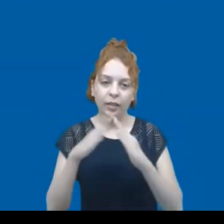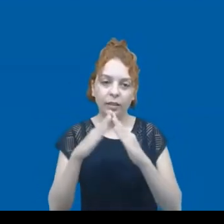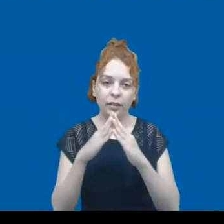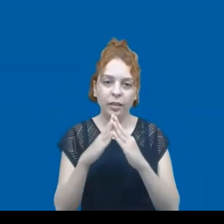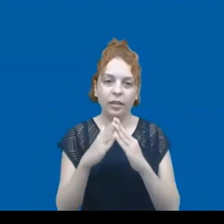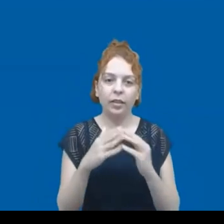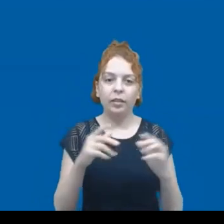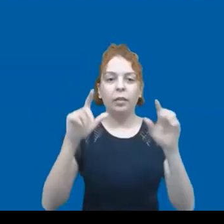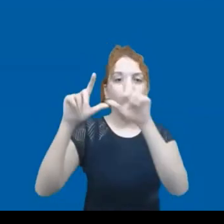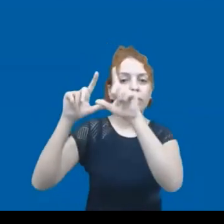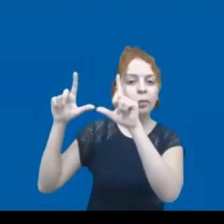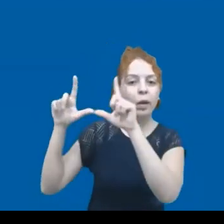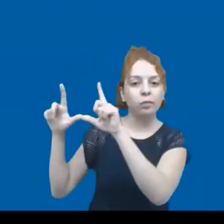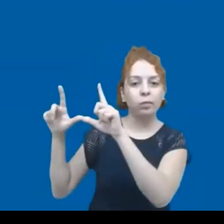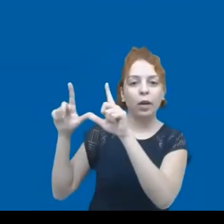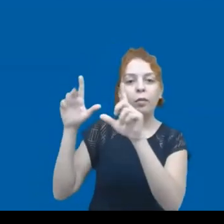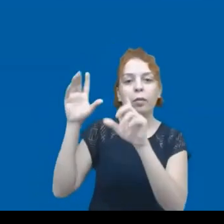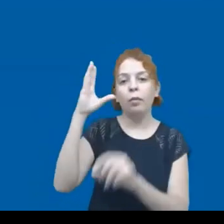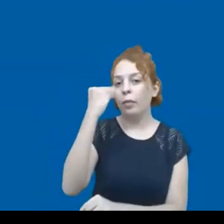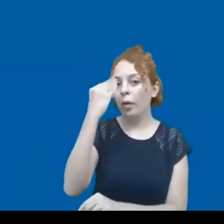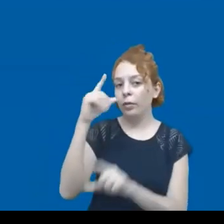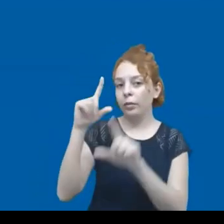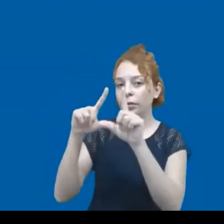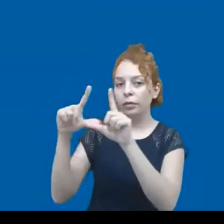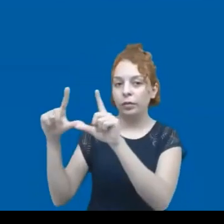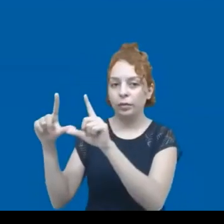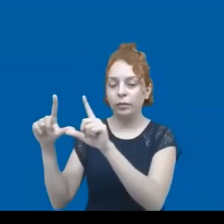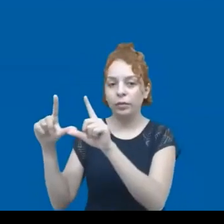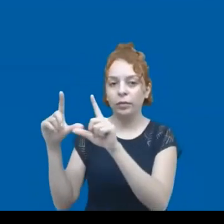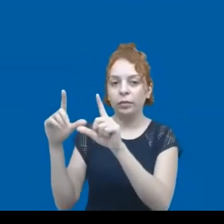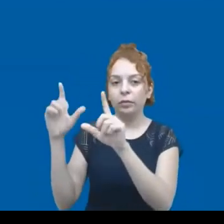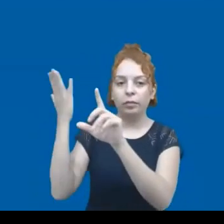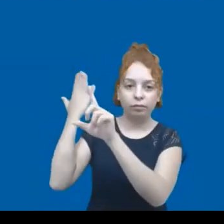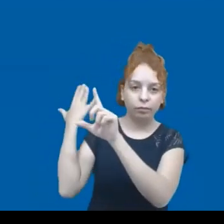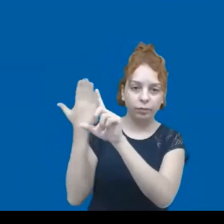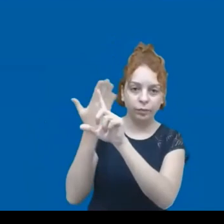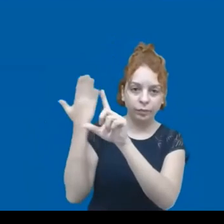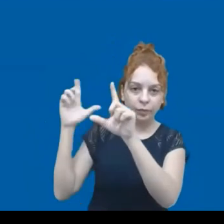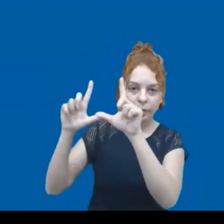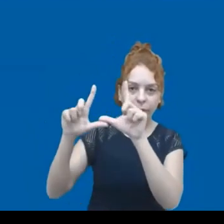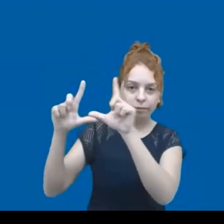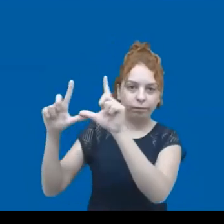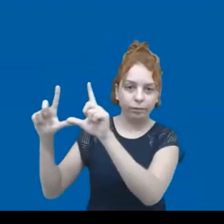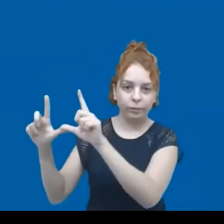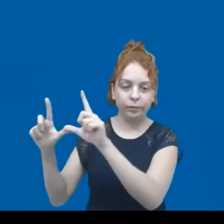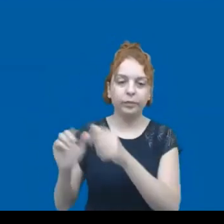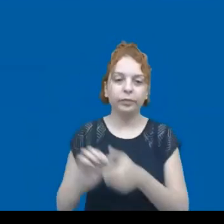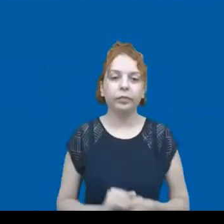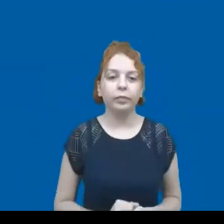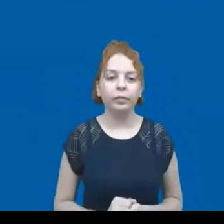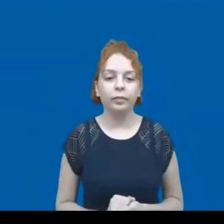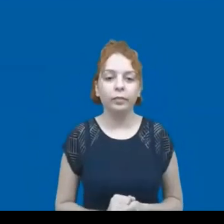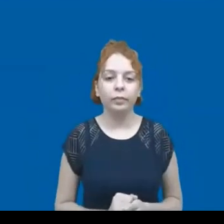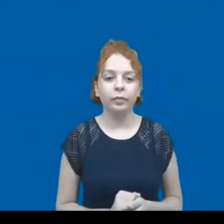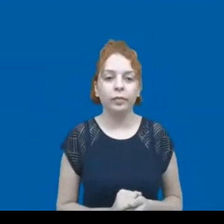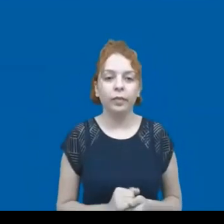fotografias e pinturas no fundo. O Dia